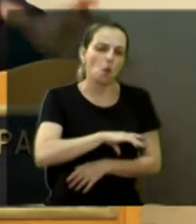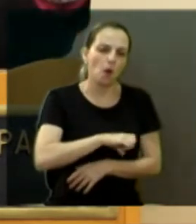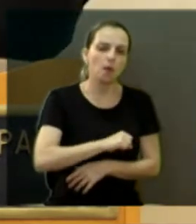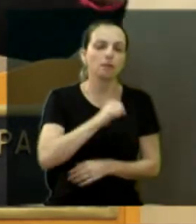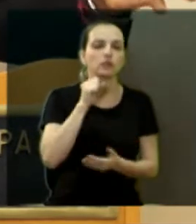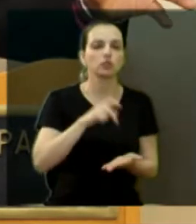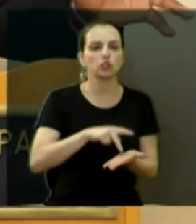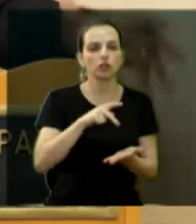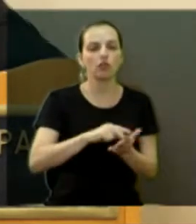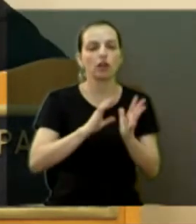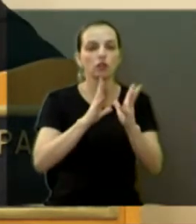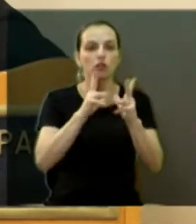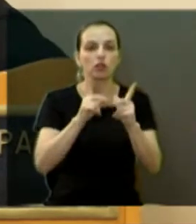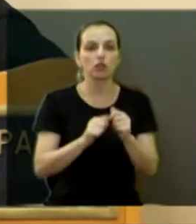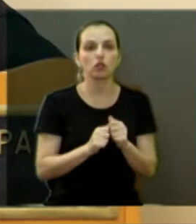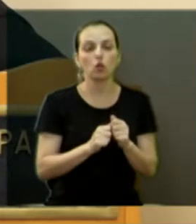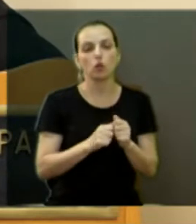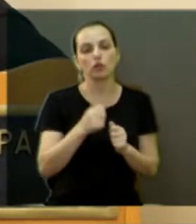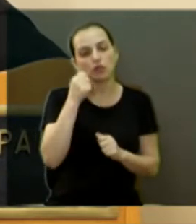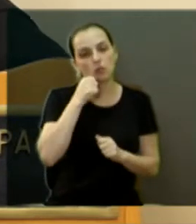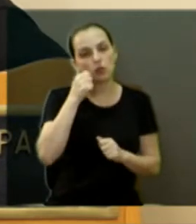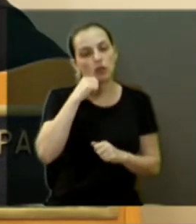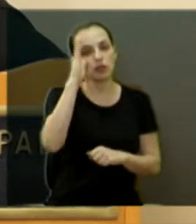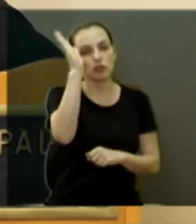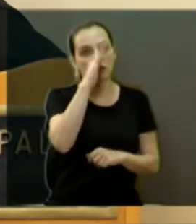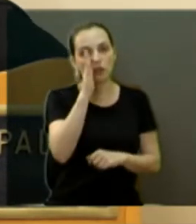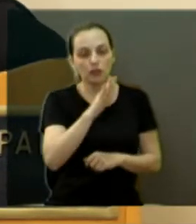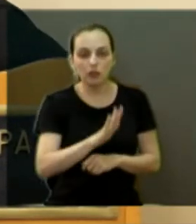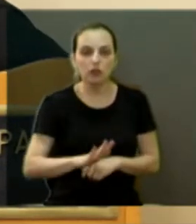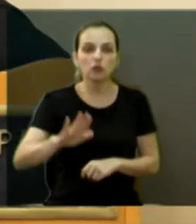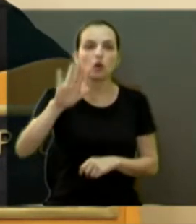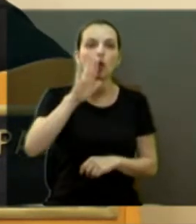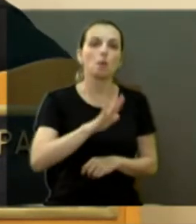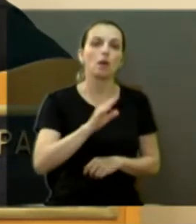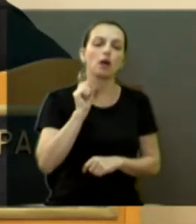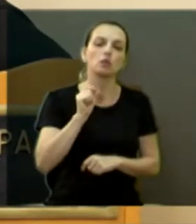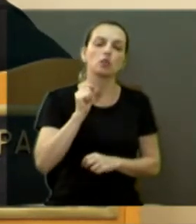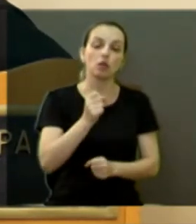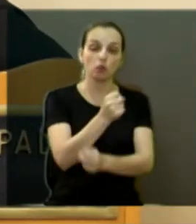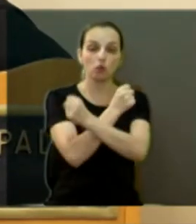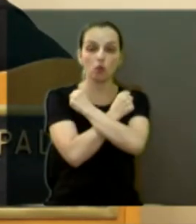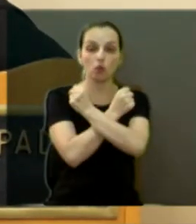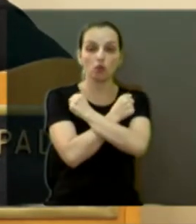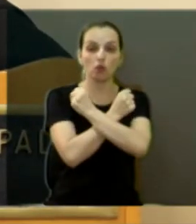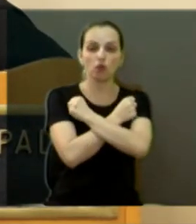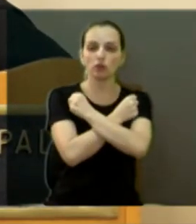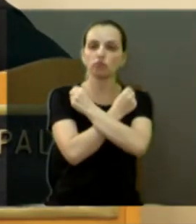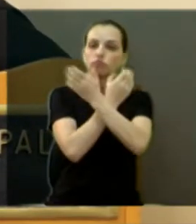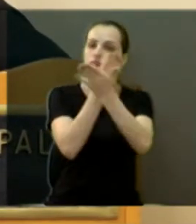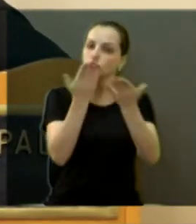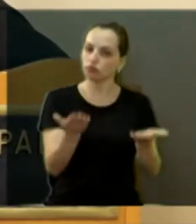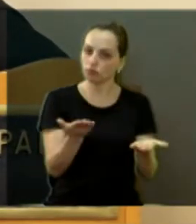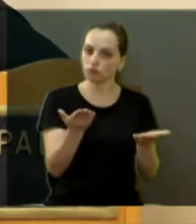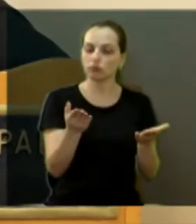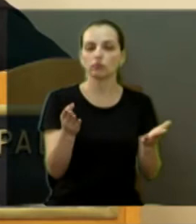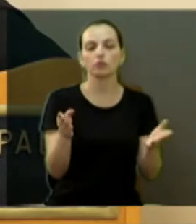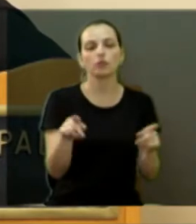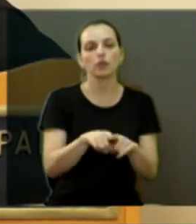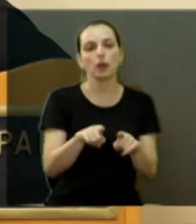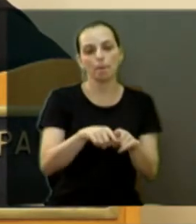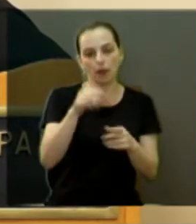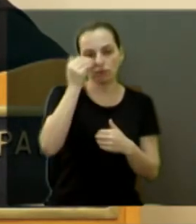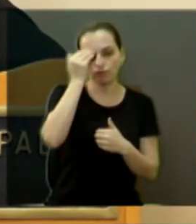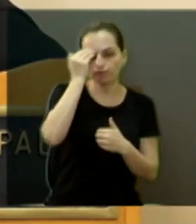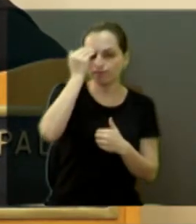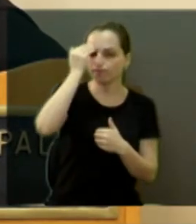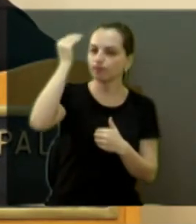e todas as mulheres do Brasil. Eu quero aqui desejar um forte abraço para todas. Eu quero também agradecer a